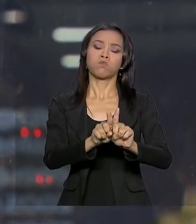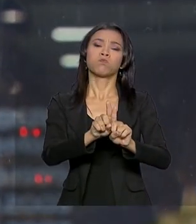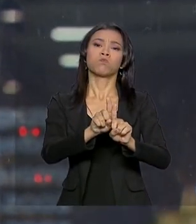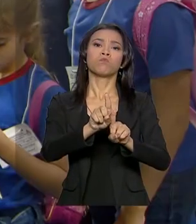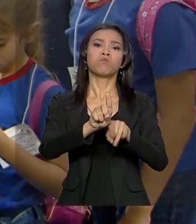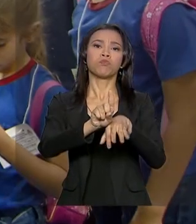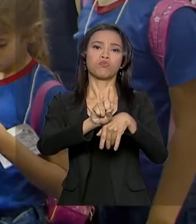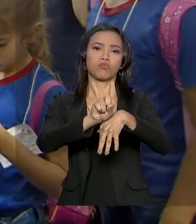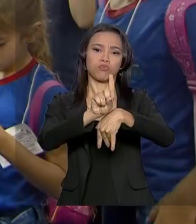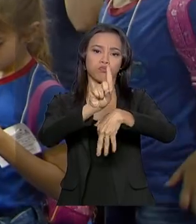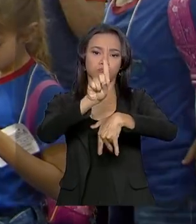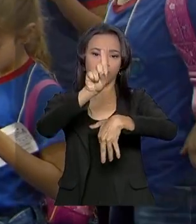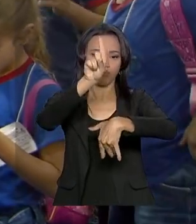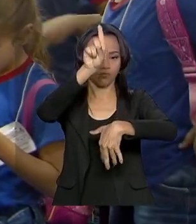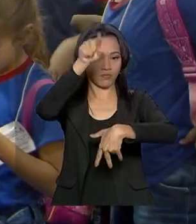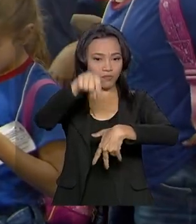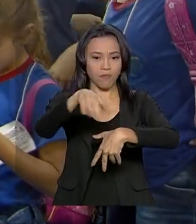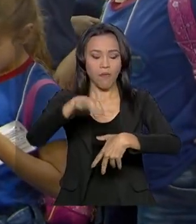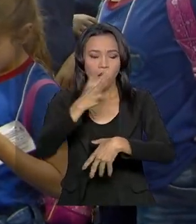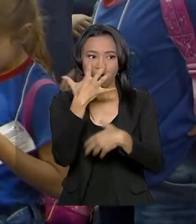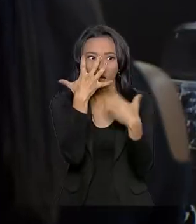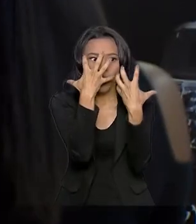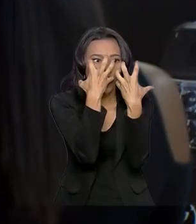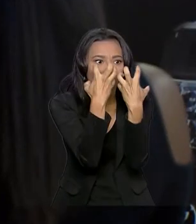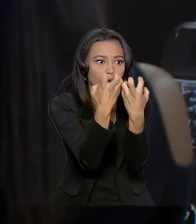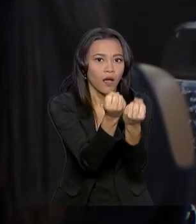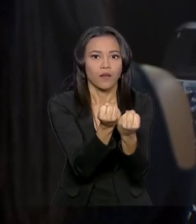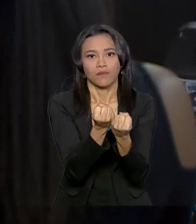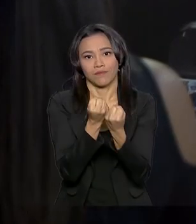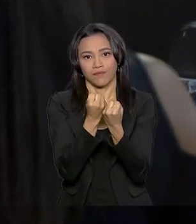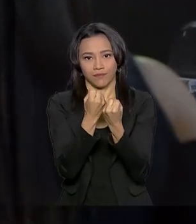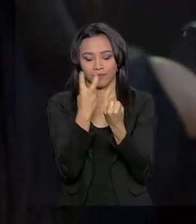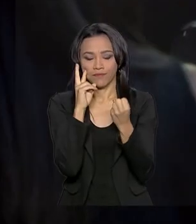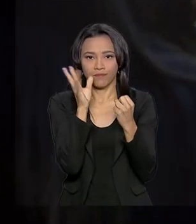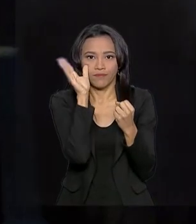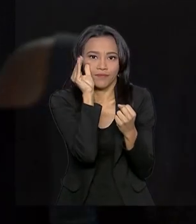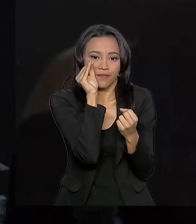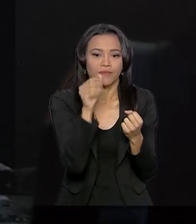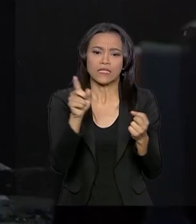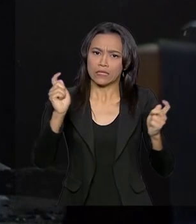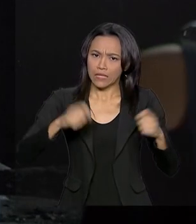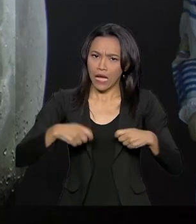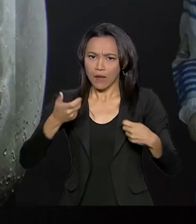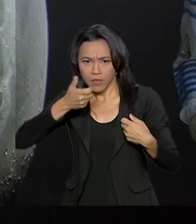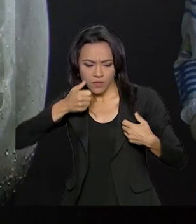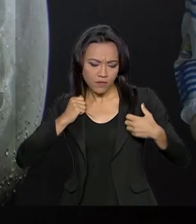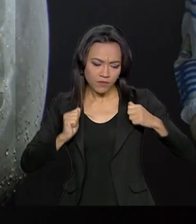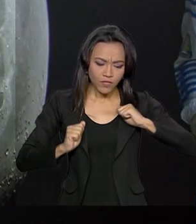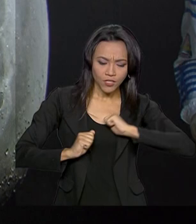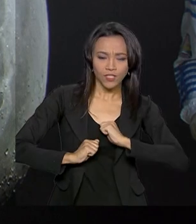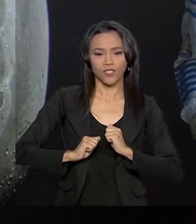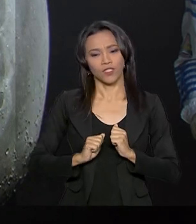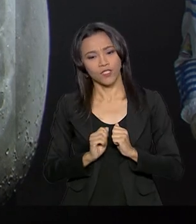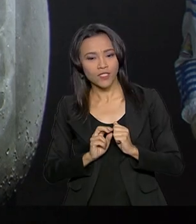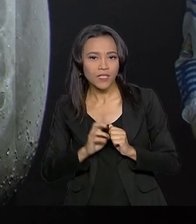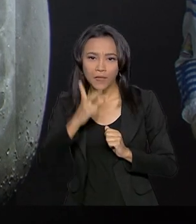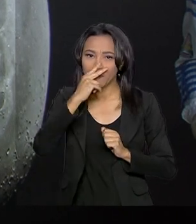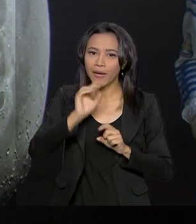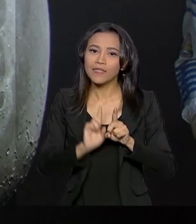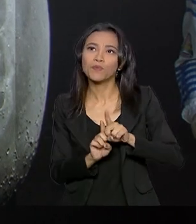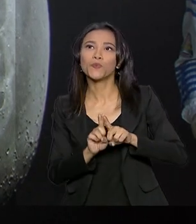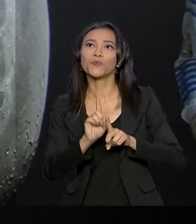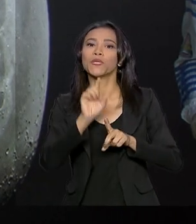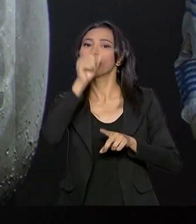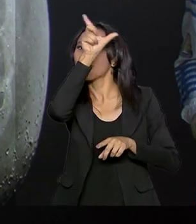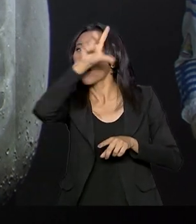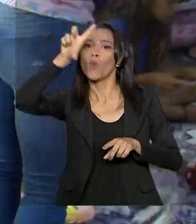atração que mais prende os olhares. E é possível se vestir de astronauta e ir à Lua, pelo menos